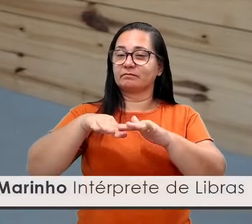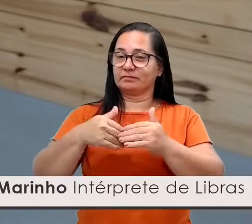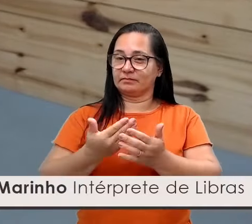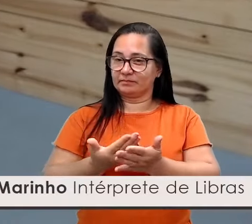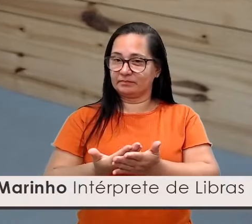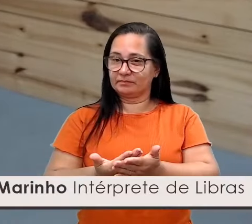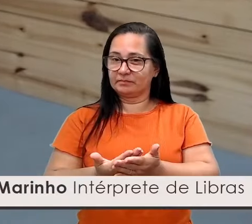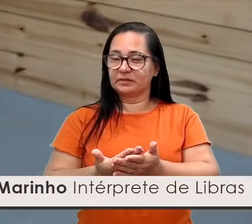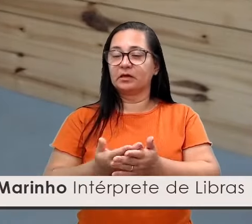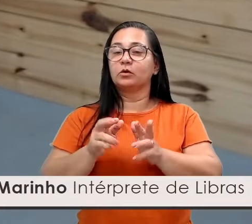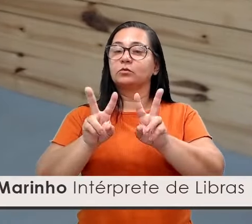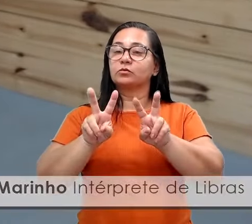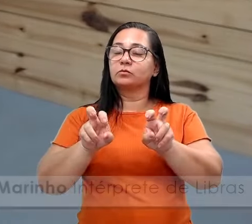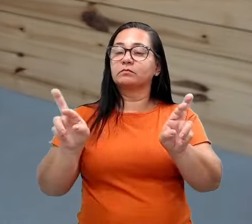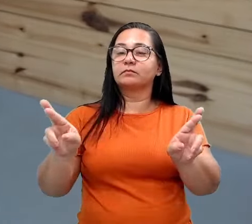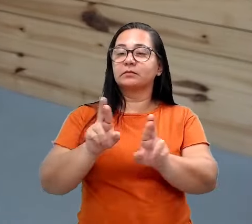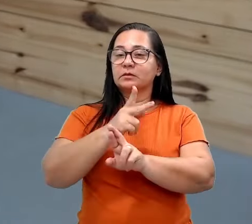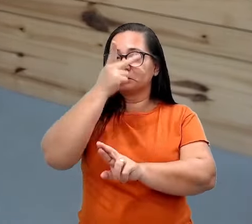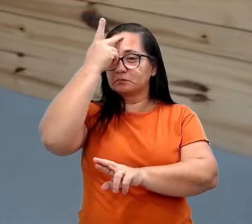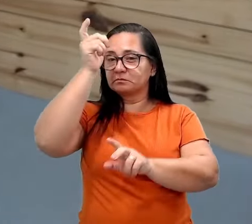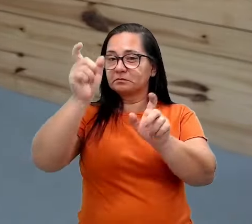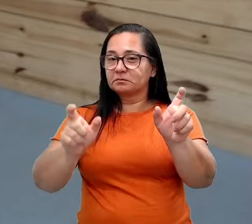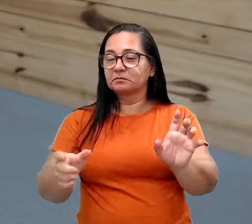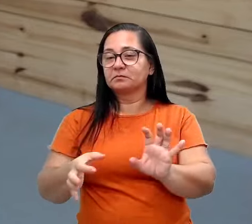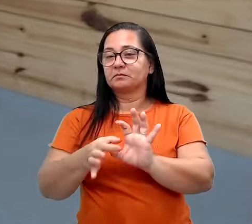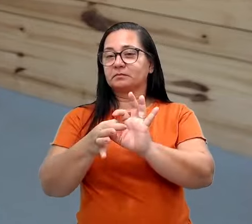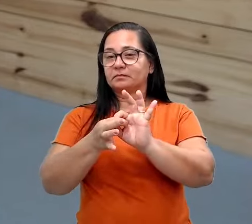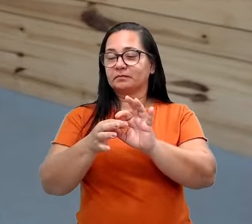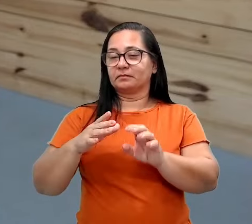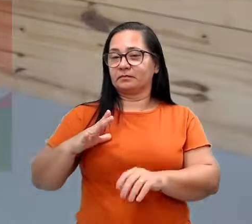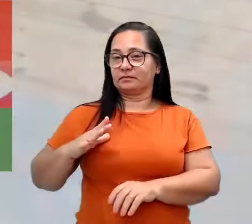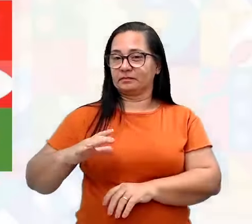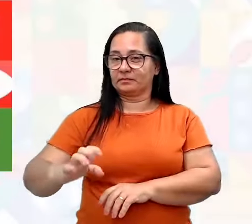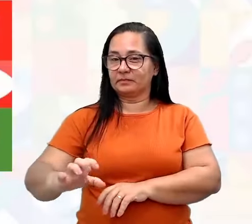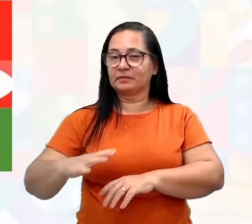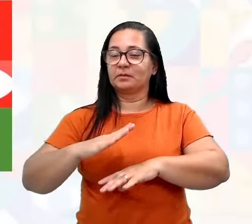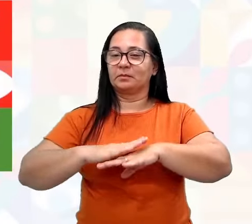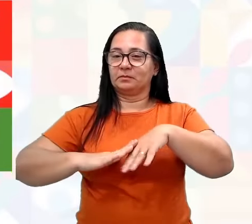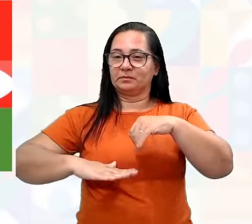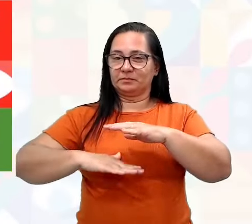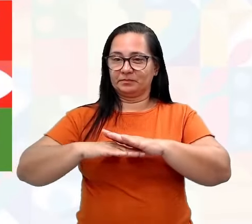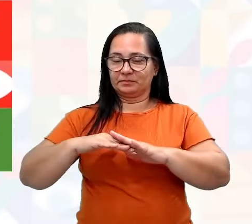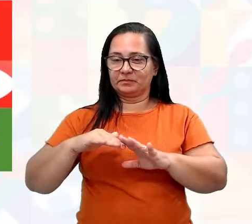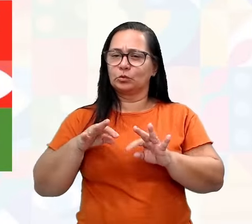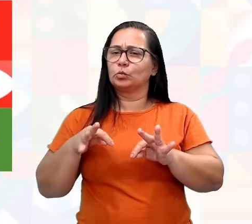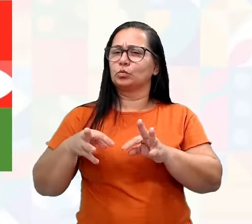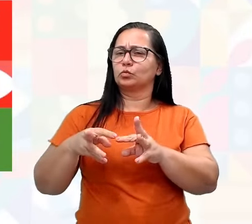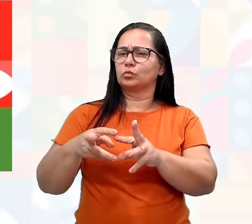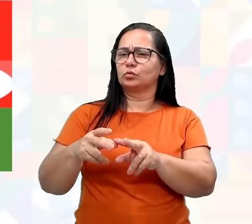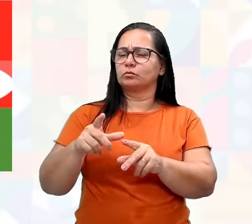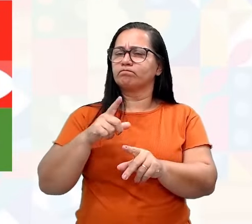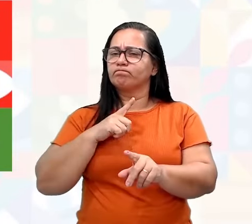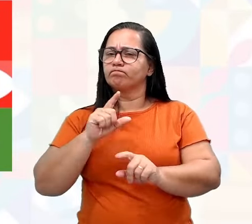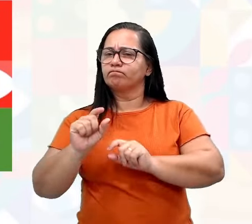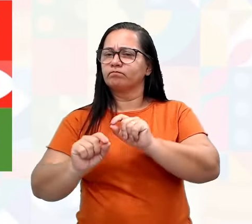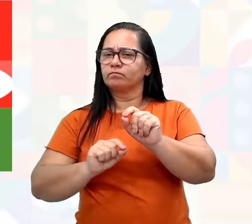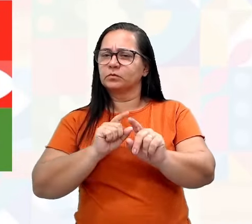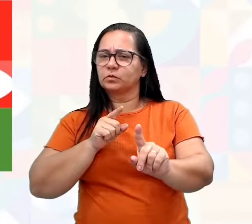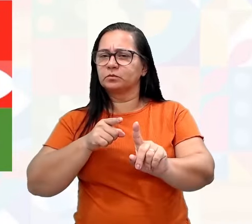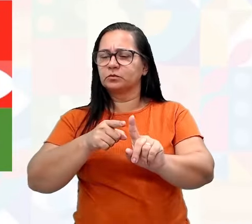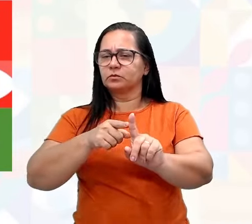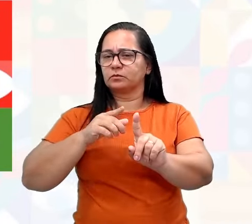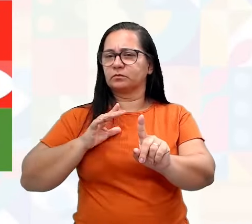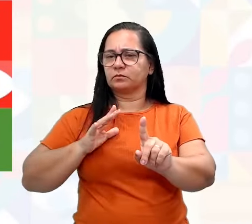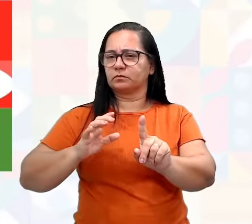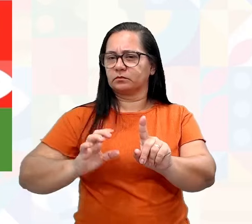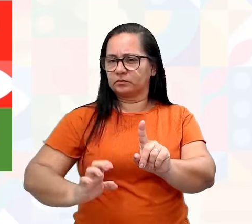que é Relações Interpessoais e Ética Profissional. O é que isso tudo vem acarretando a gente na ética,